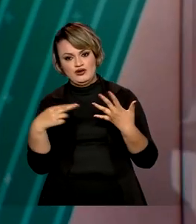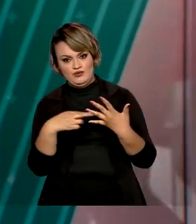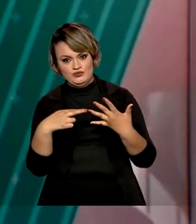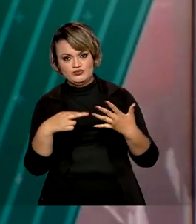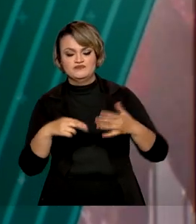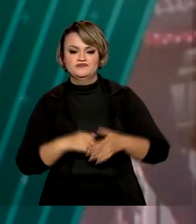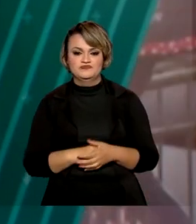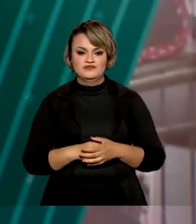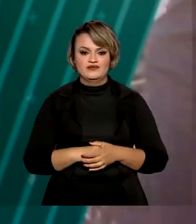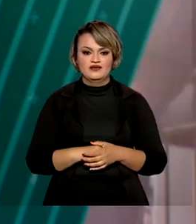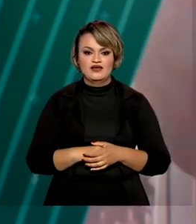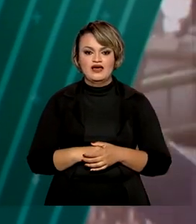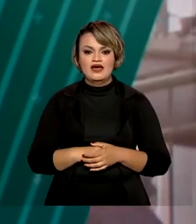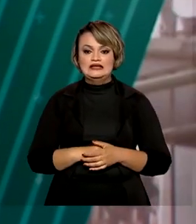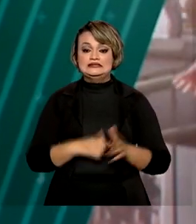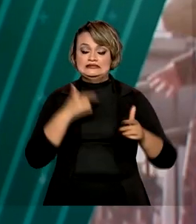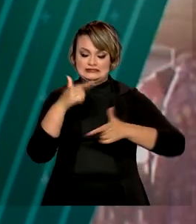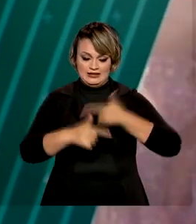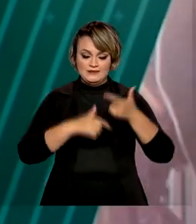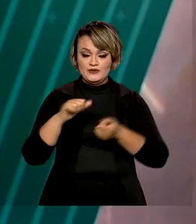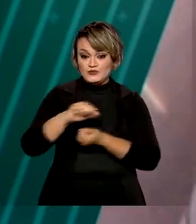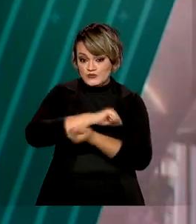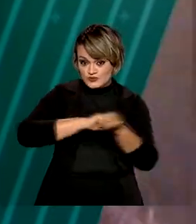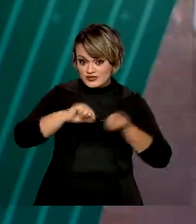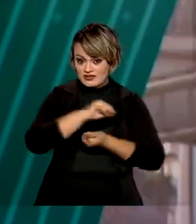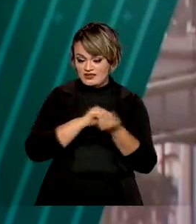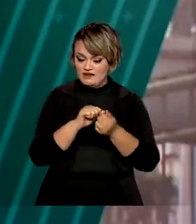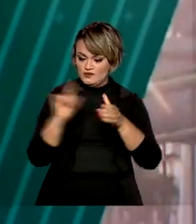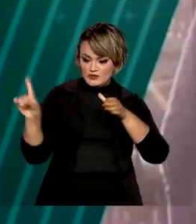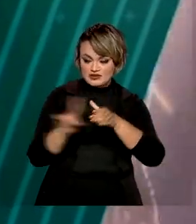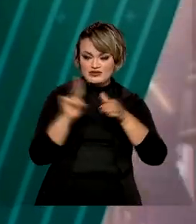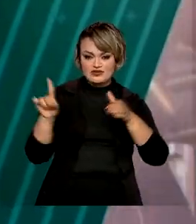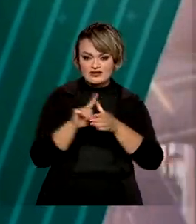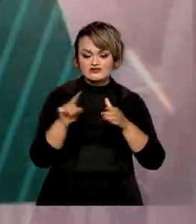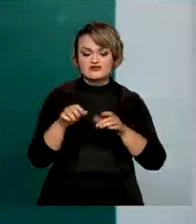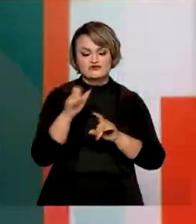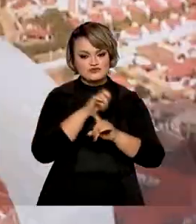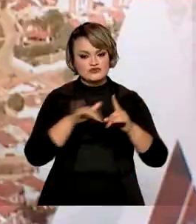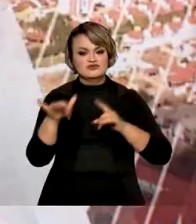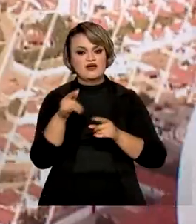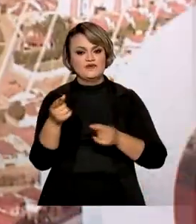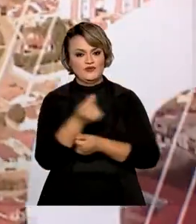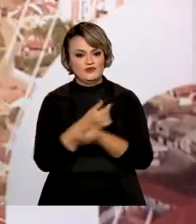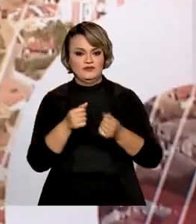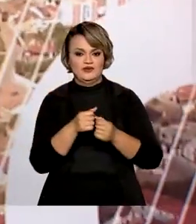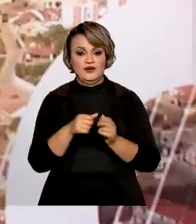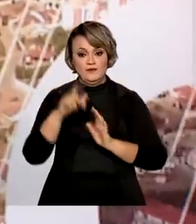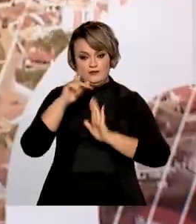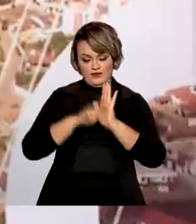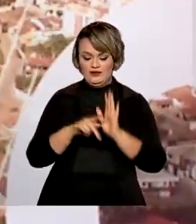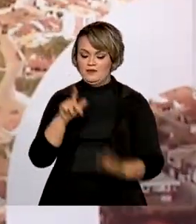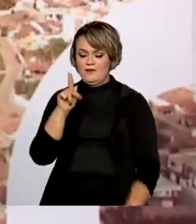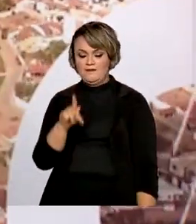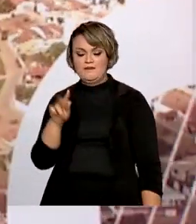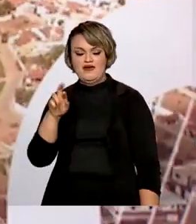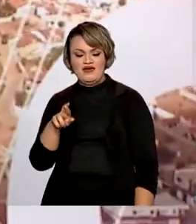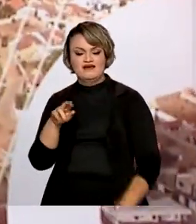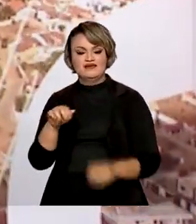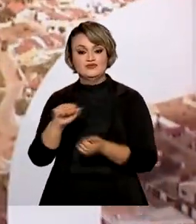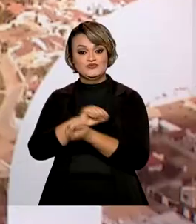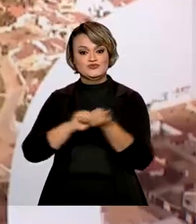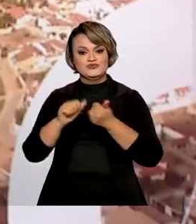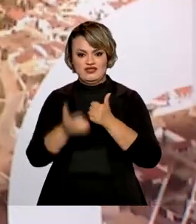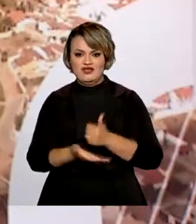Uma gestão sustentável a partir da integração social, ambiental e econômica. É o programa PR Sustentável, que pretende